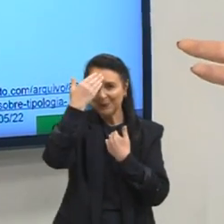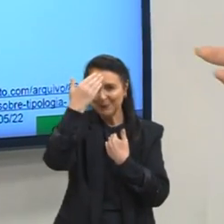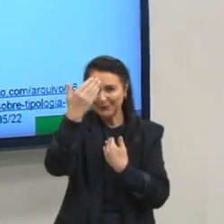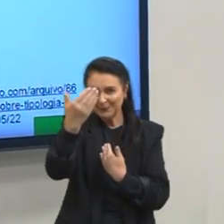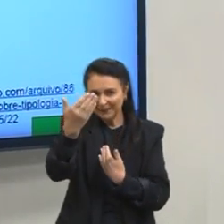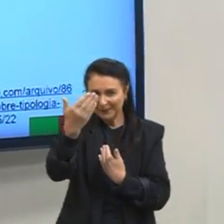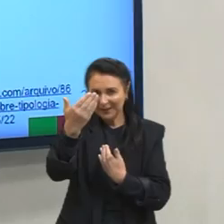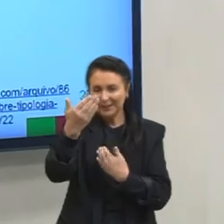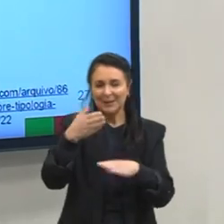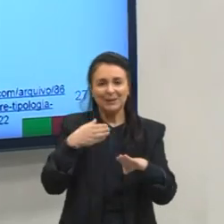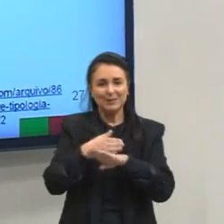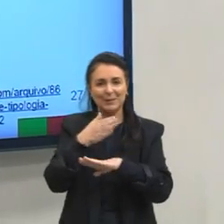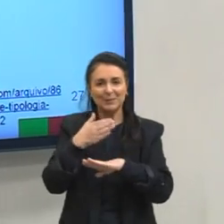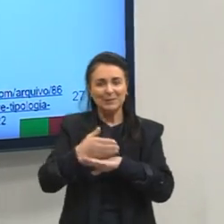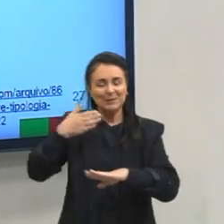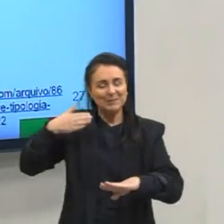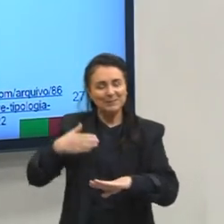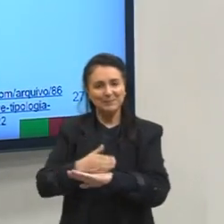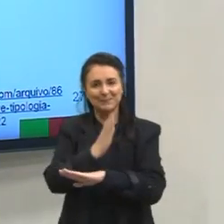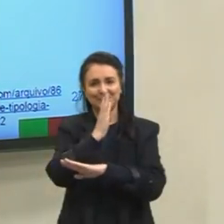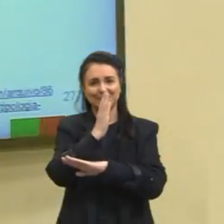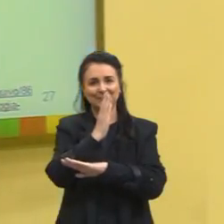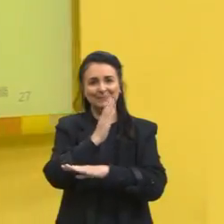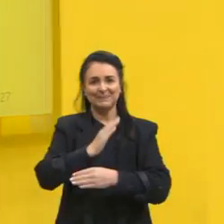presença de todos e partiu passar.